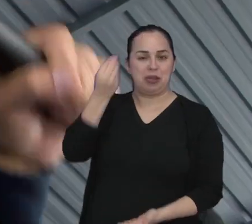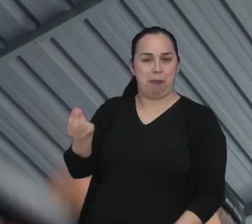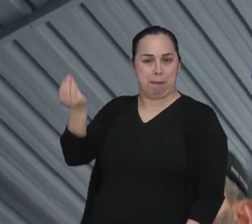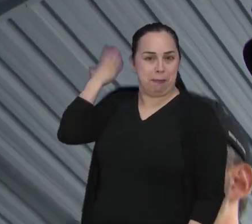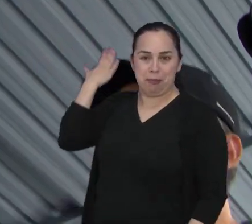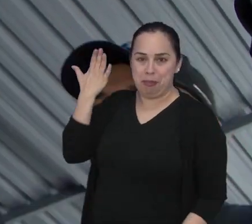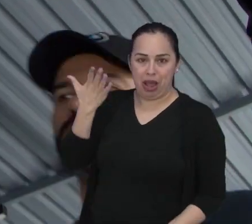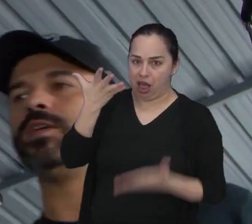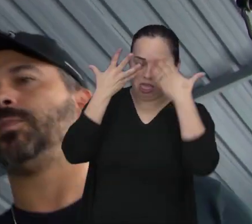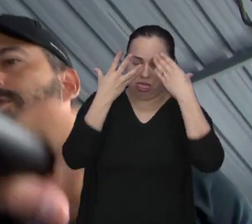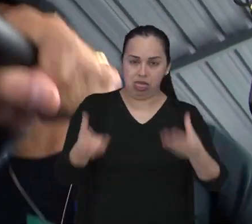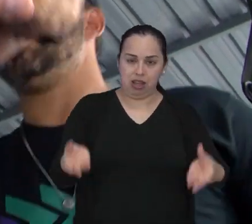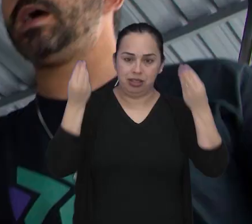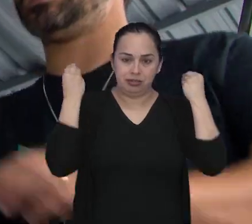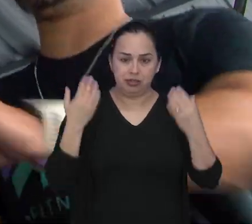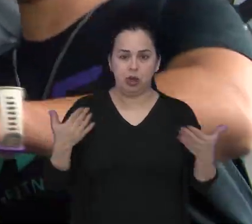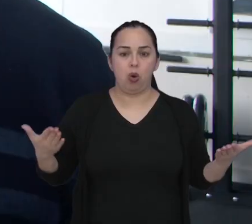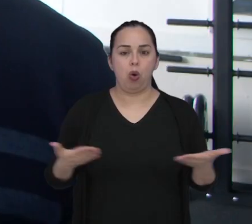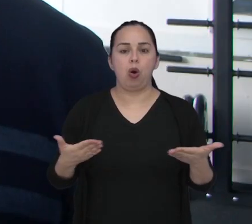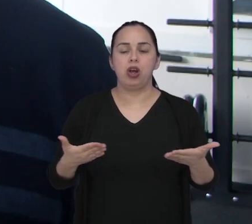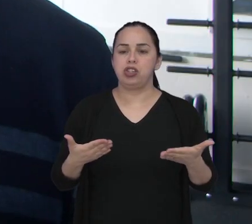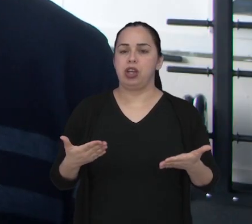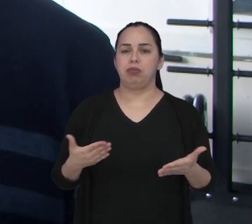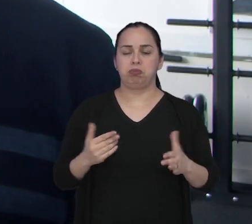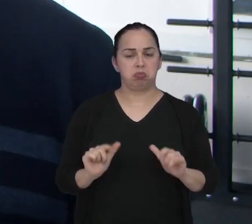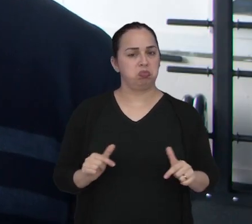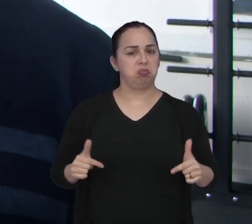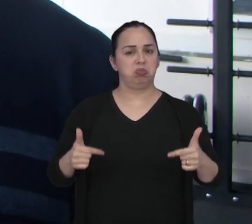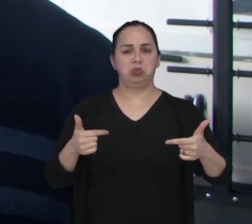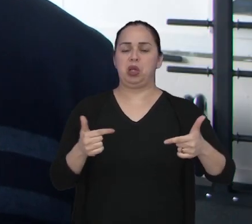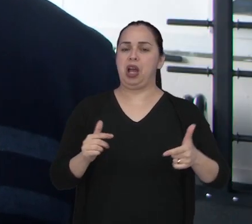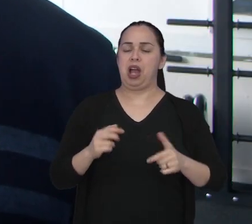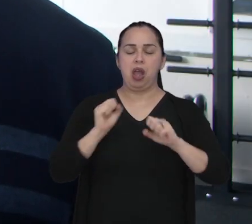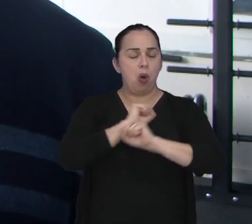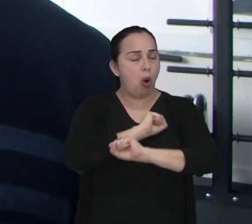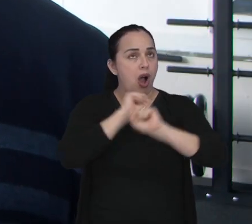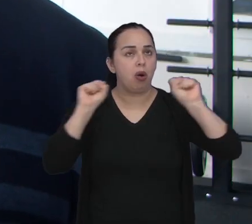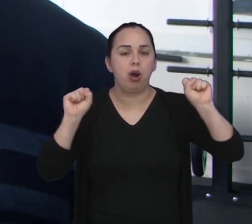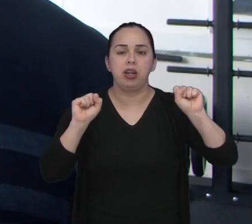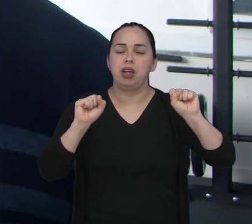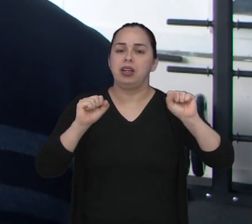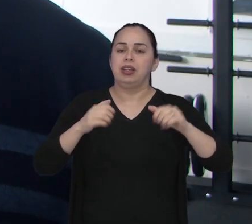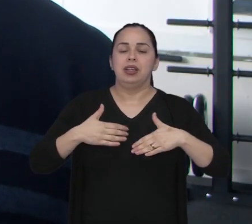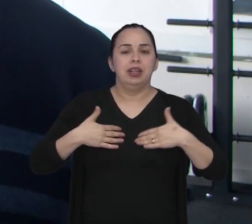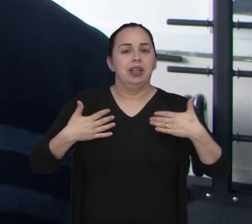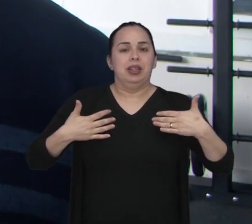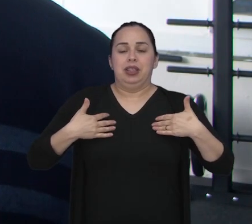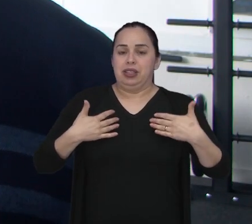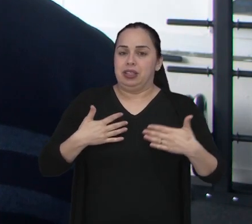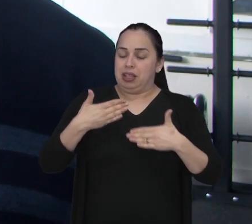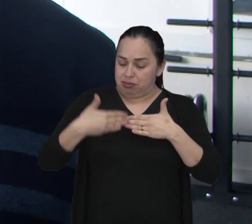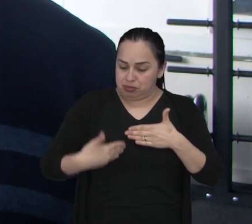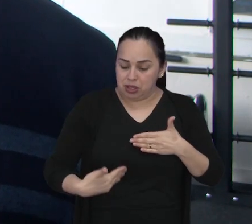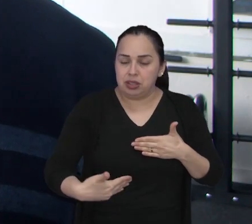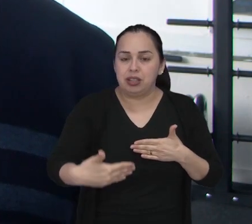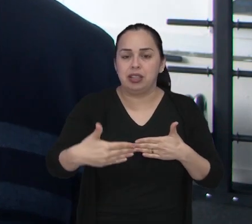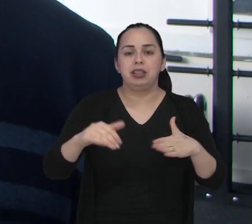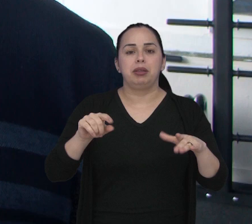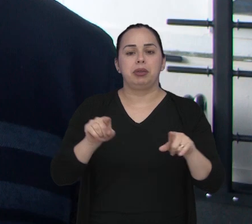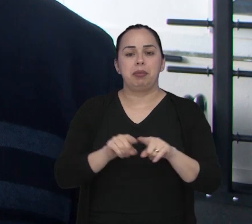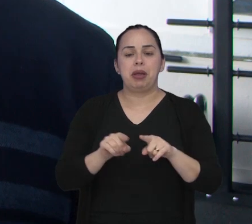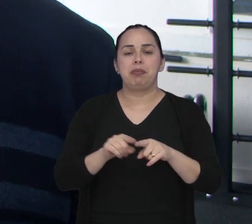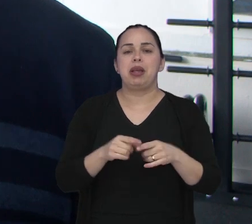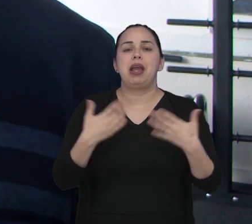lembrar do Luiz de 10 anos atrás. Hoje eu sou uma pessoa mais disposta, eu acordo disposto, eu tenho disposição durante o dia.